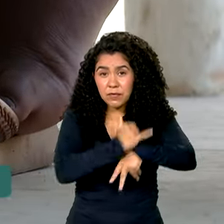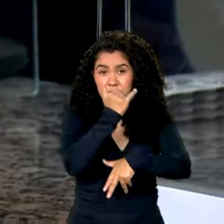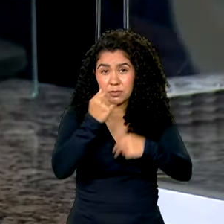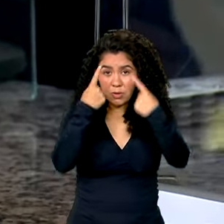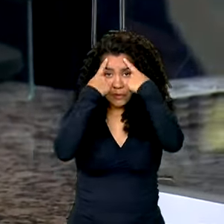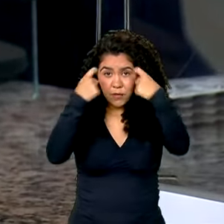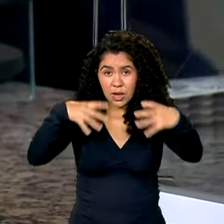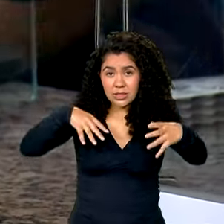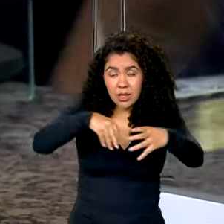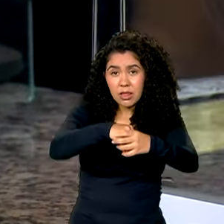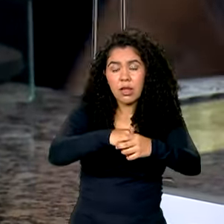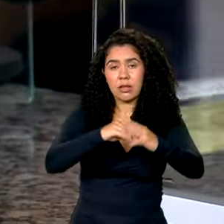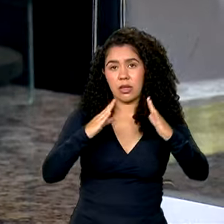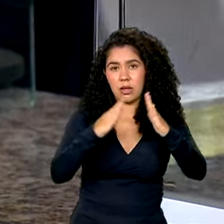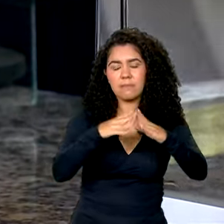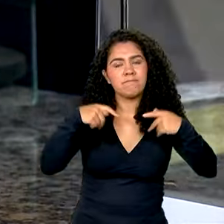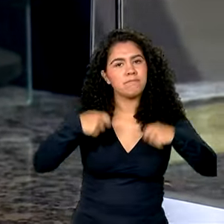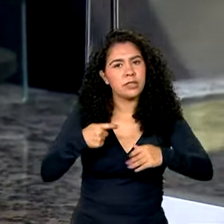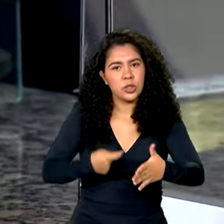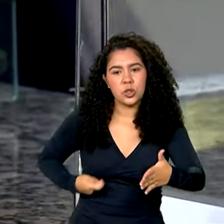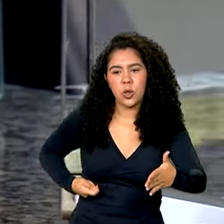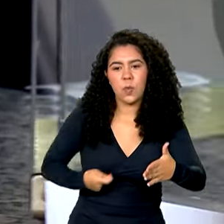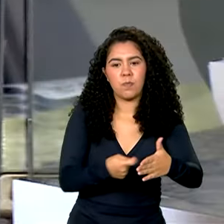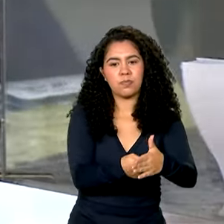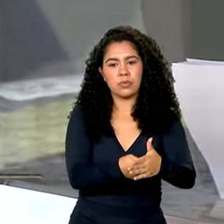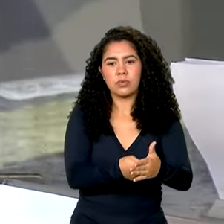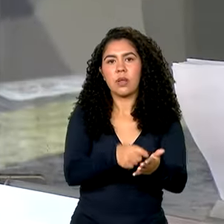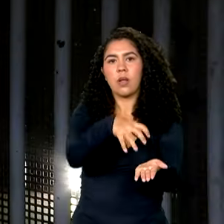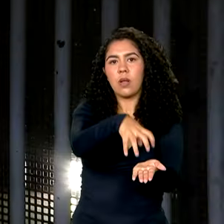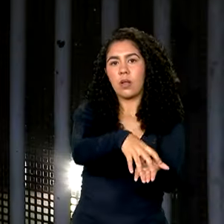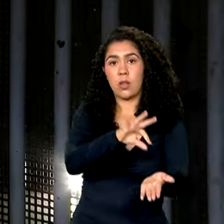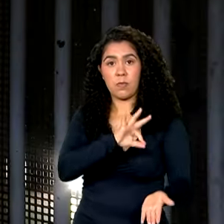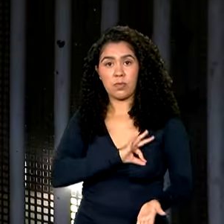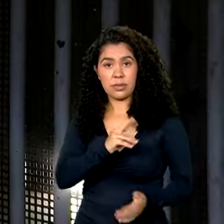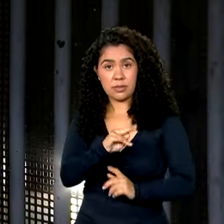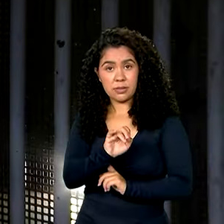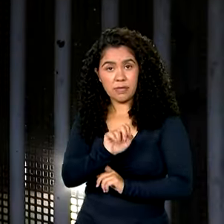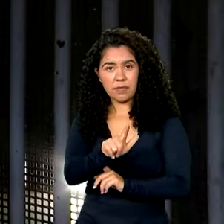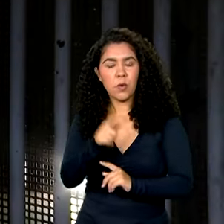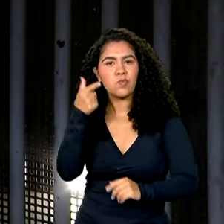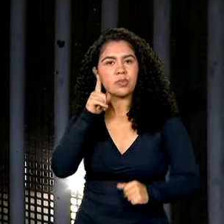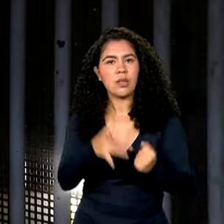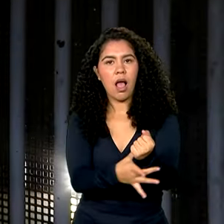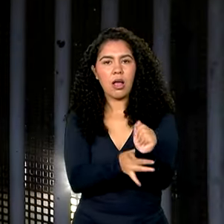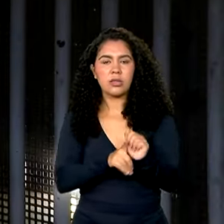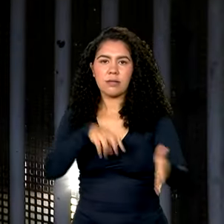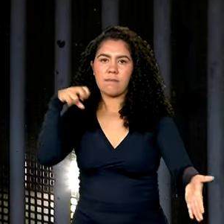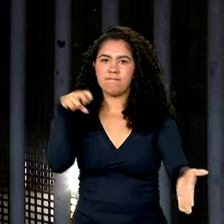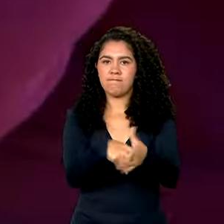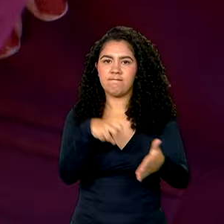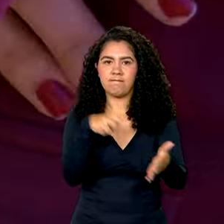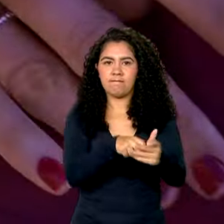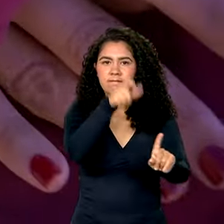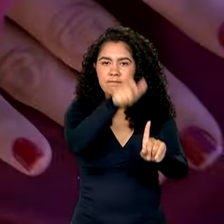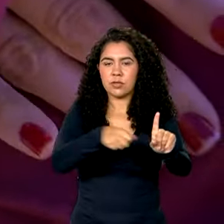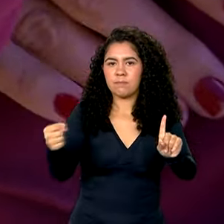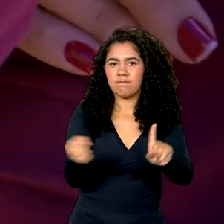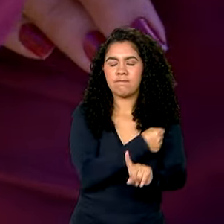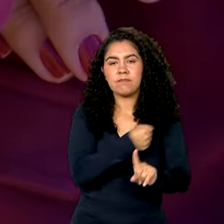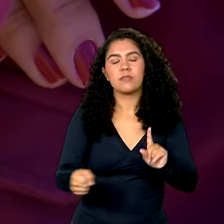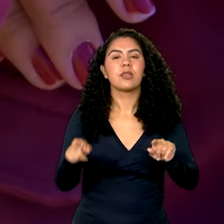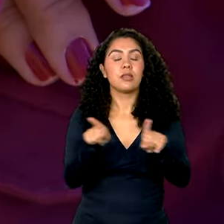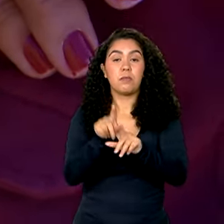doméstica deve fazer a denúncia em órgãos como a polícia civil. Isso garante punição ao agressor e mais